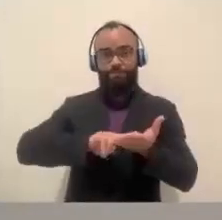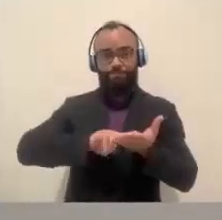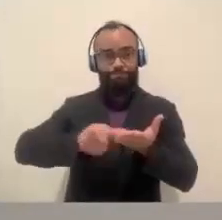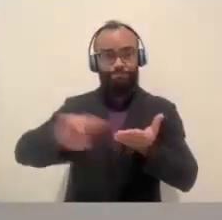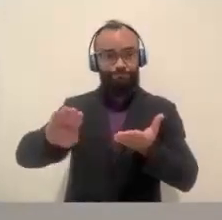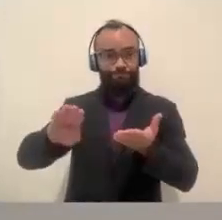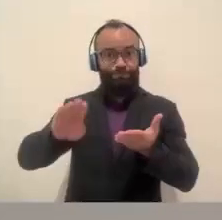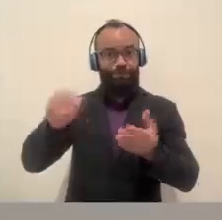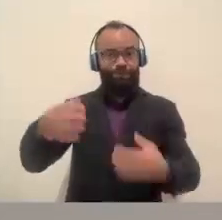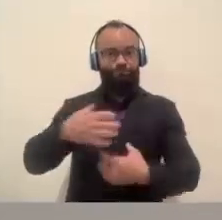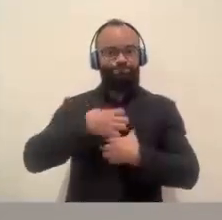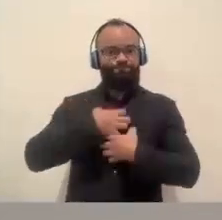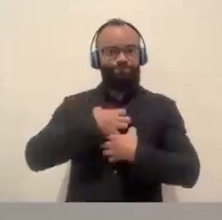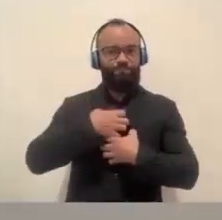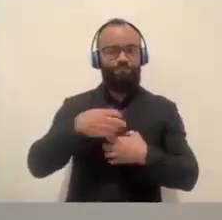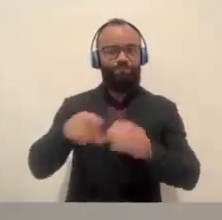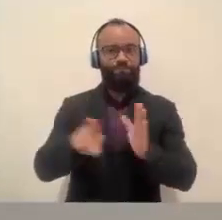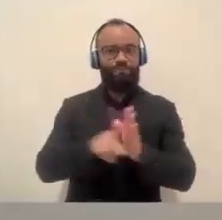do seu Alei Siqueira.